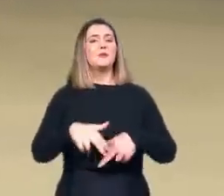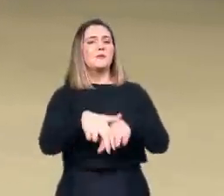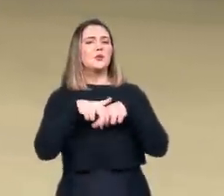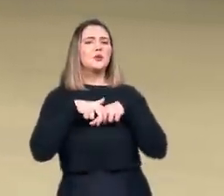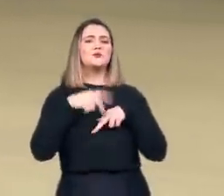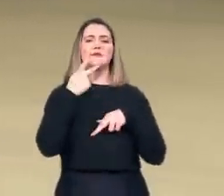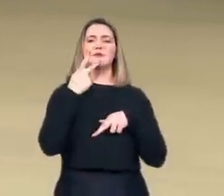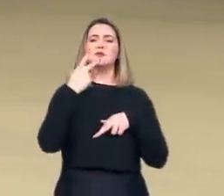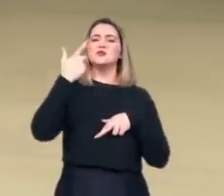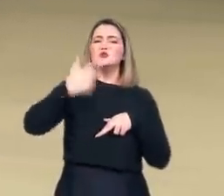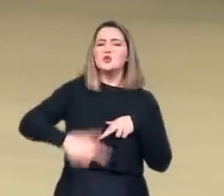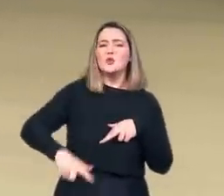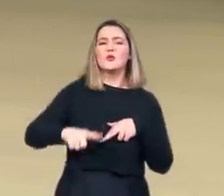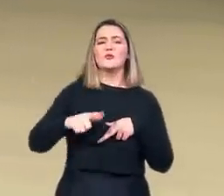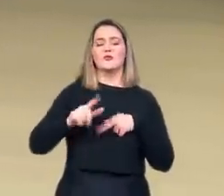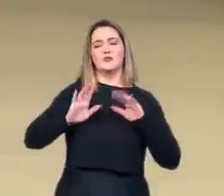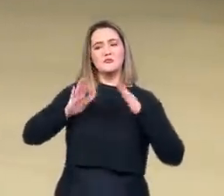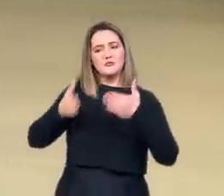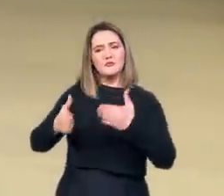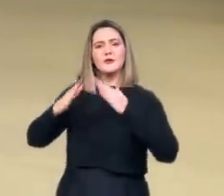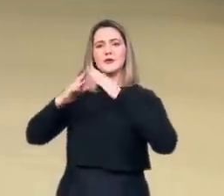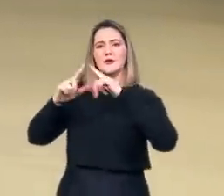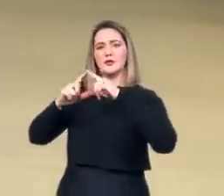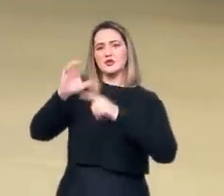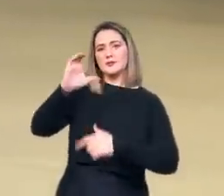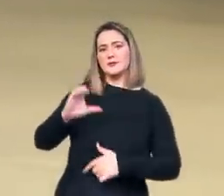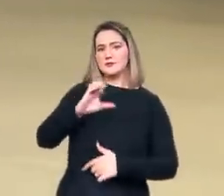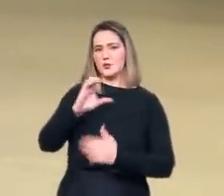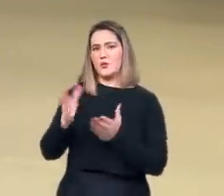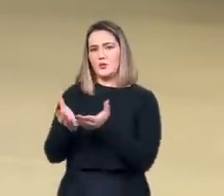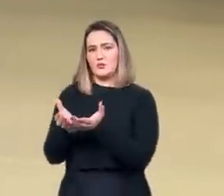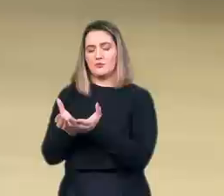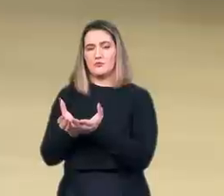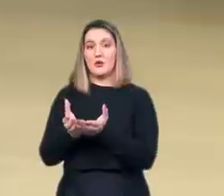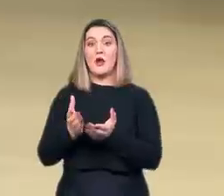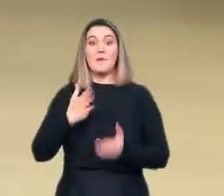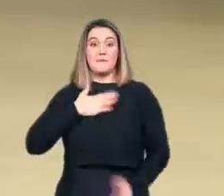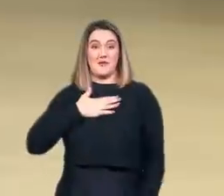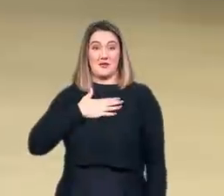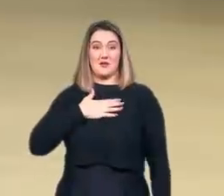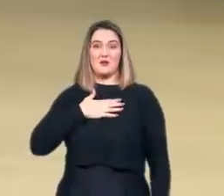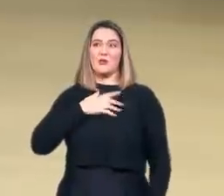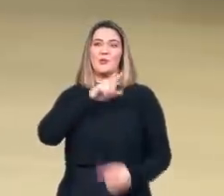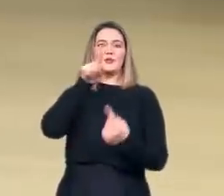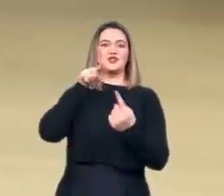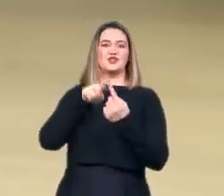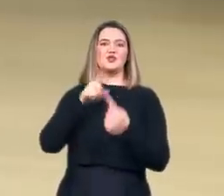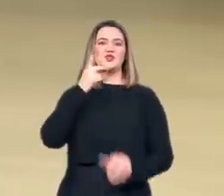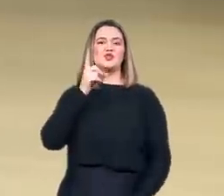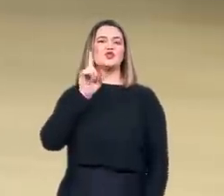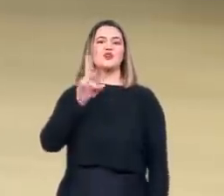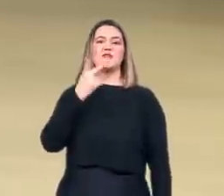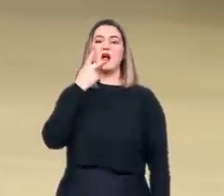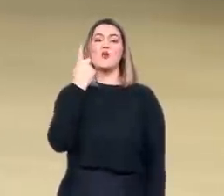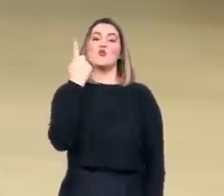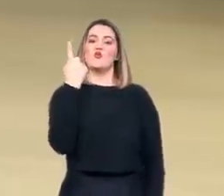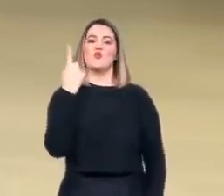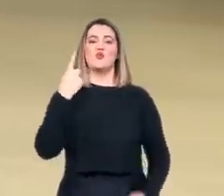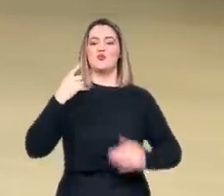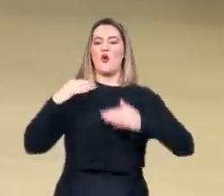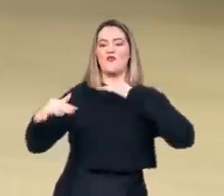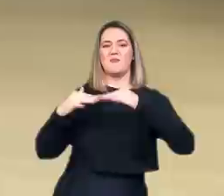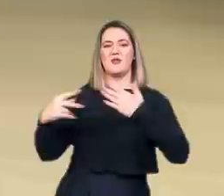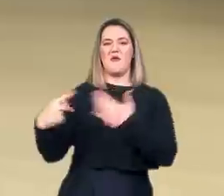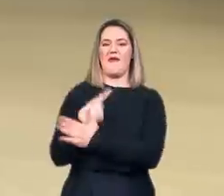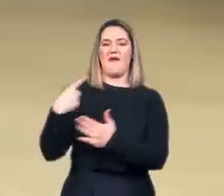estou citando nominalmente esse segmento dos cristãos e não o outro. A intenção aqui não é dizer que apenas um movimento cristão tem